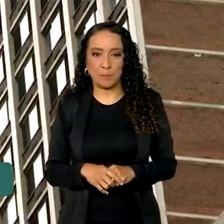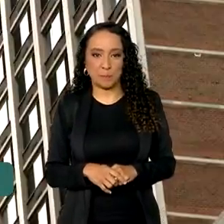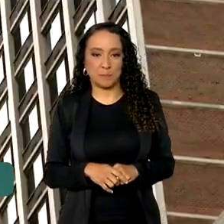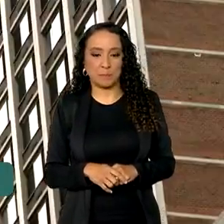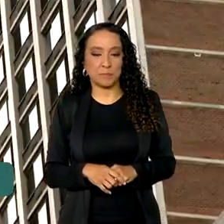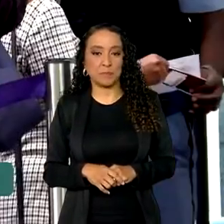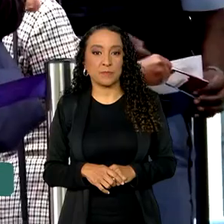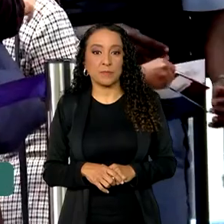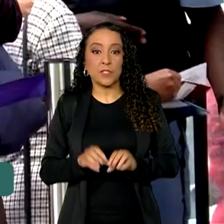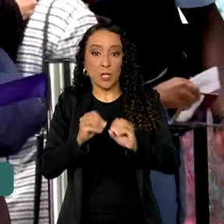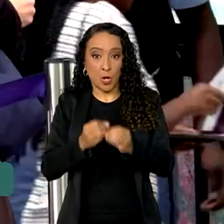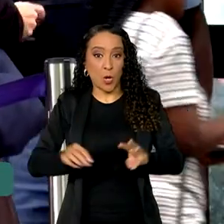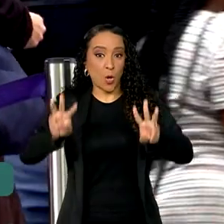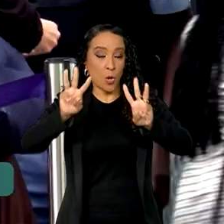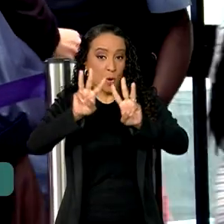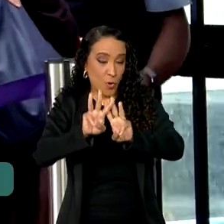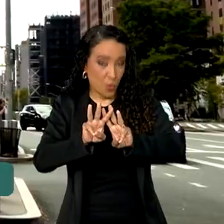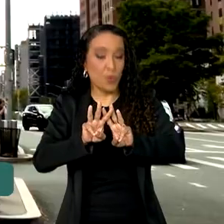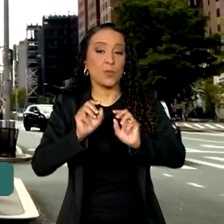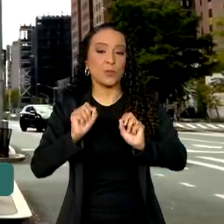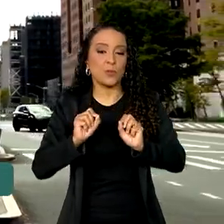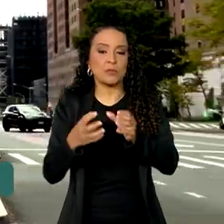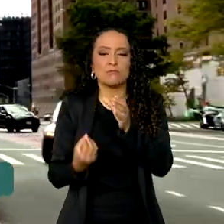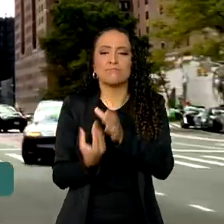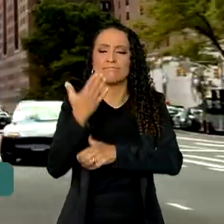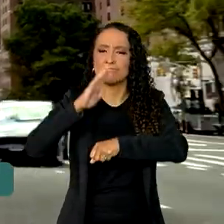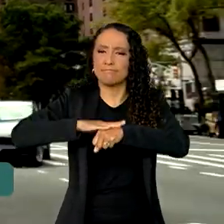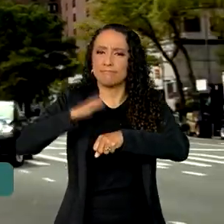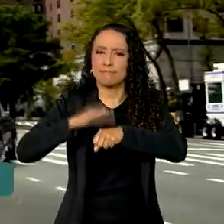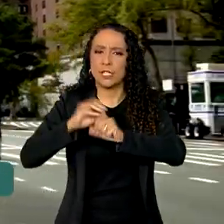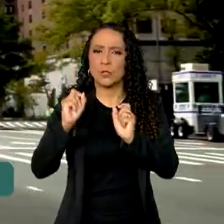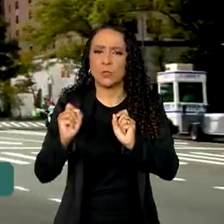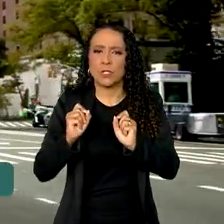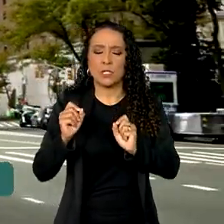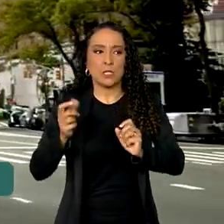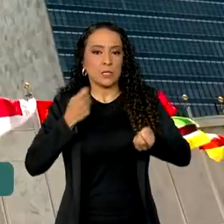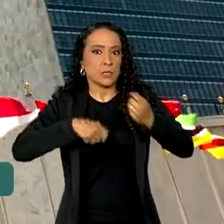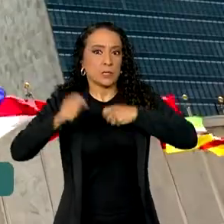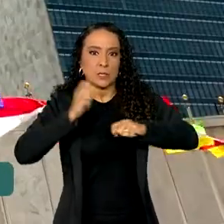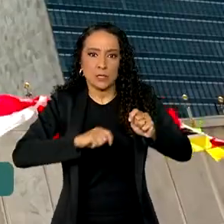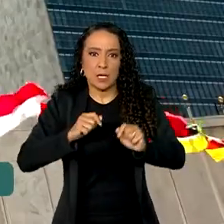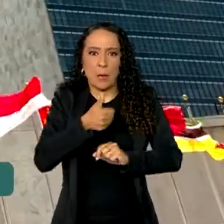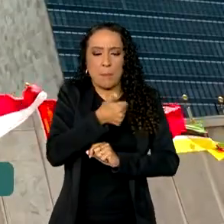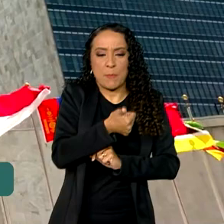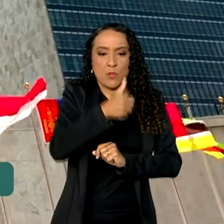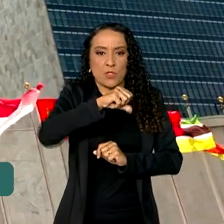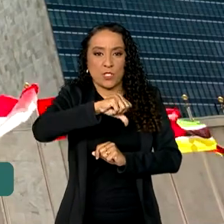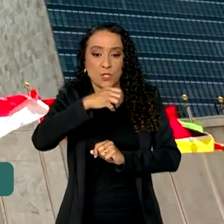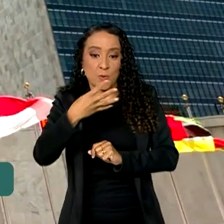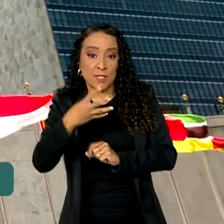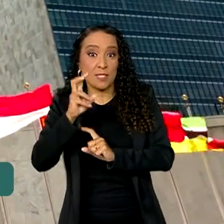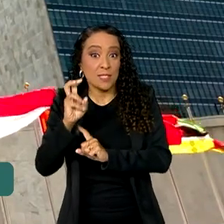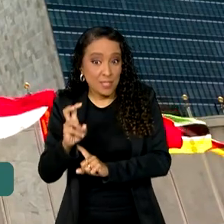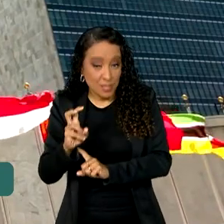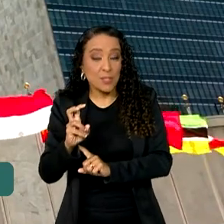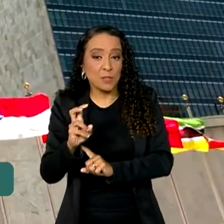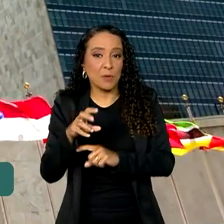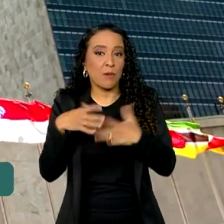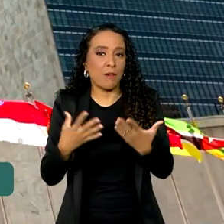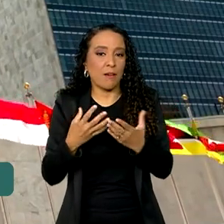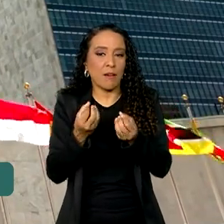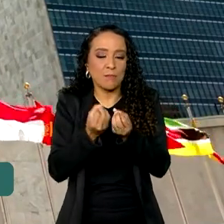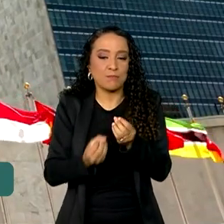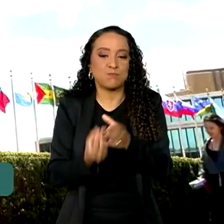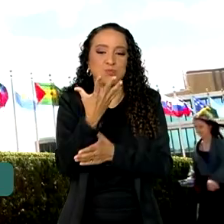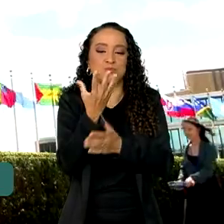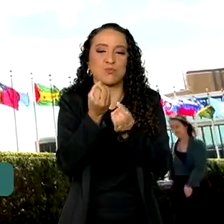A Organização das Nações Unidas surge num momento de grande euforia. Era 1945 e a ONU